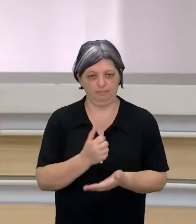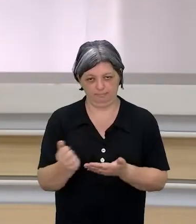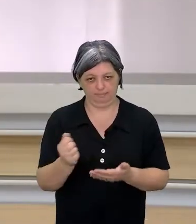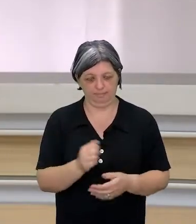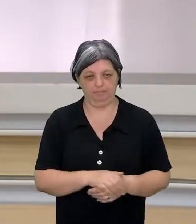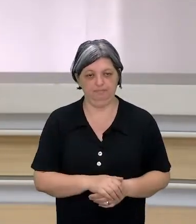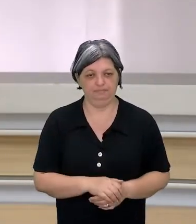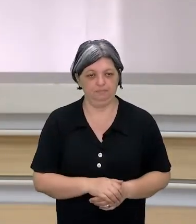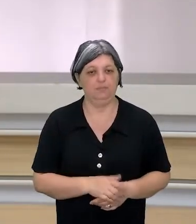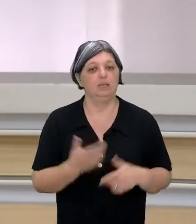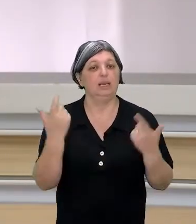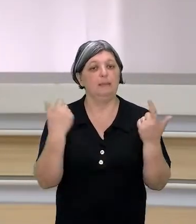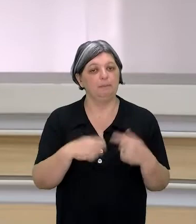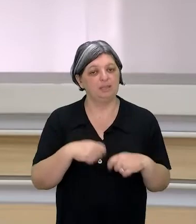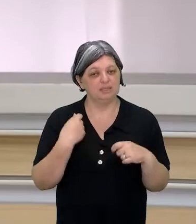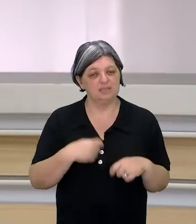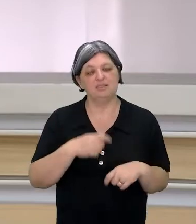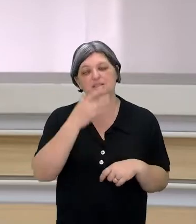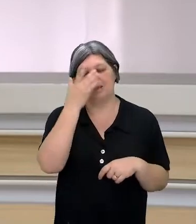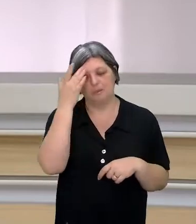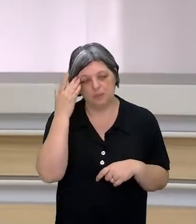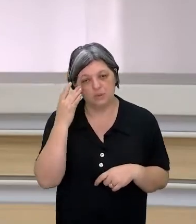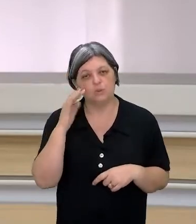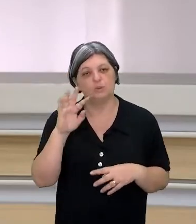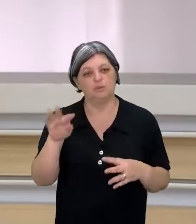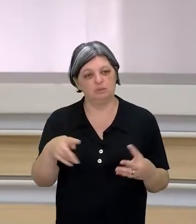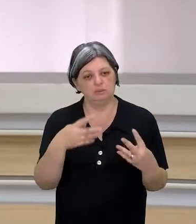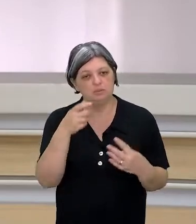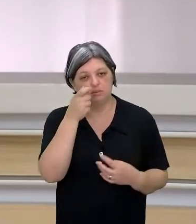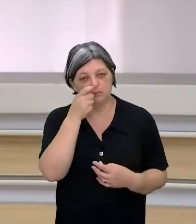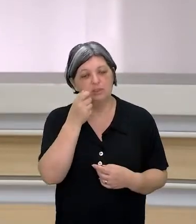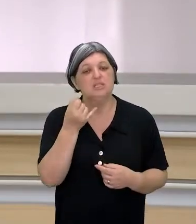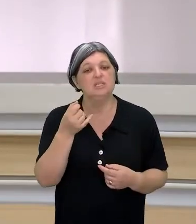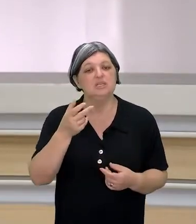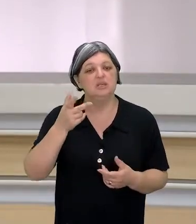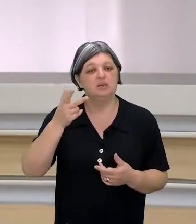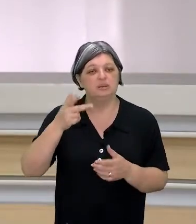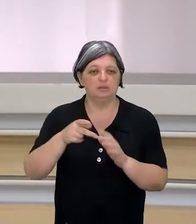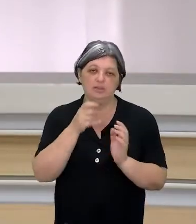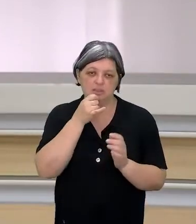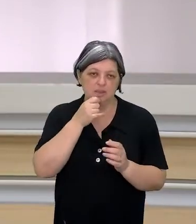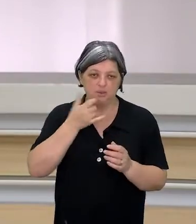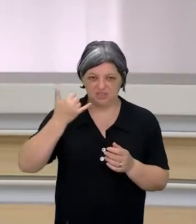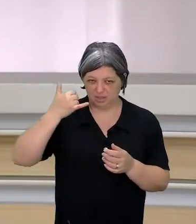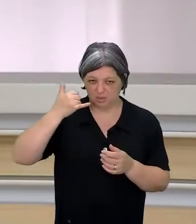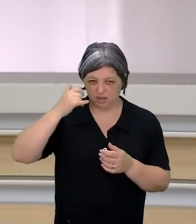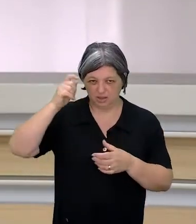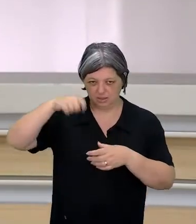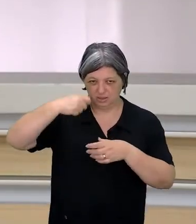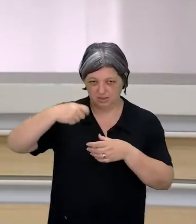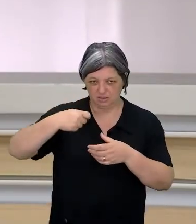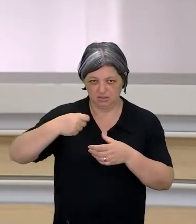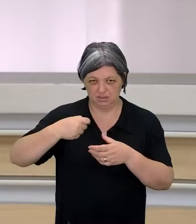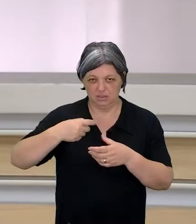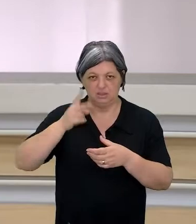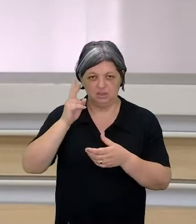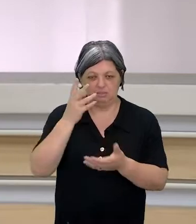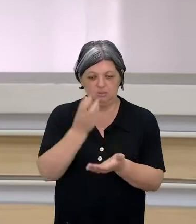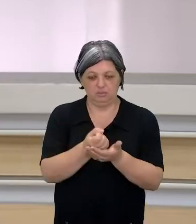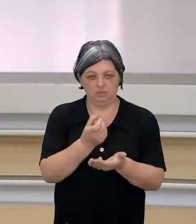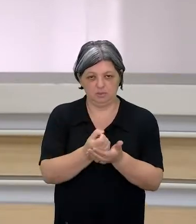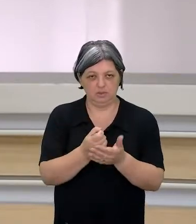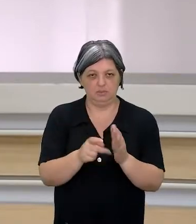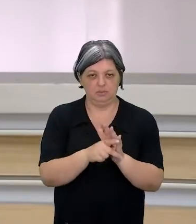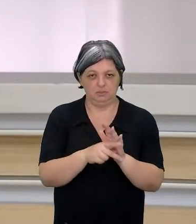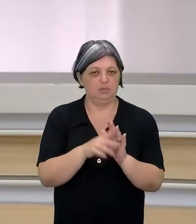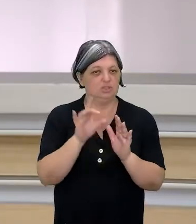Você precisa de um receptor. Se você pegar... Se eu gravasse essa aula no meu celular e esse arquivo nunca saísse da minha galeria, ele só ia